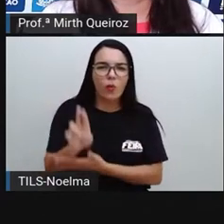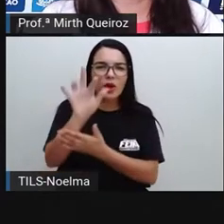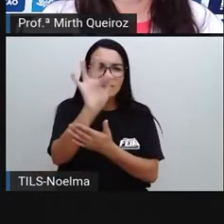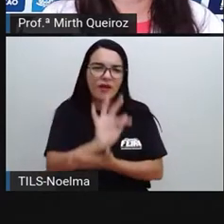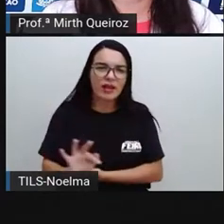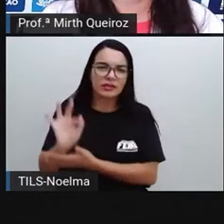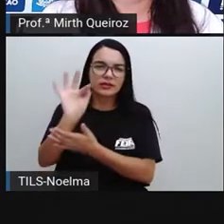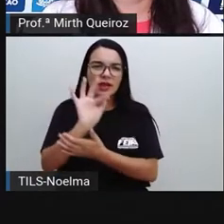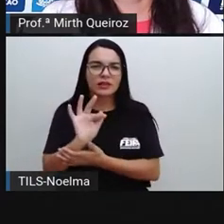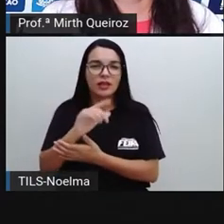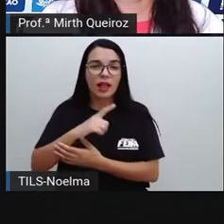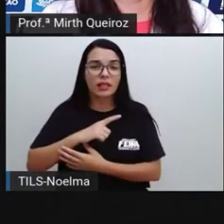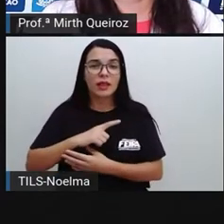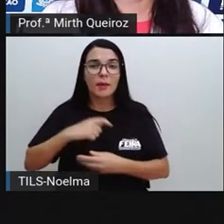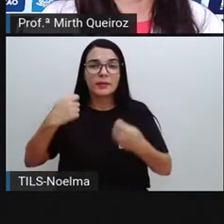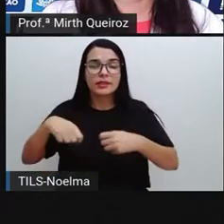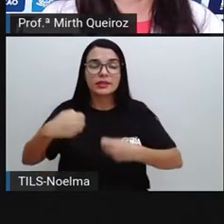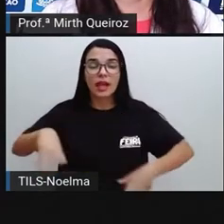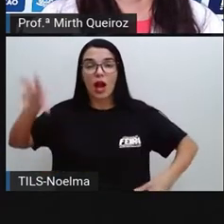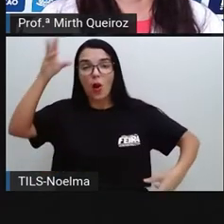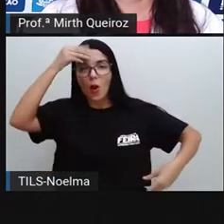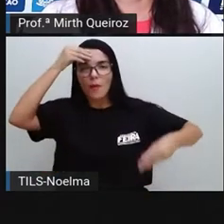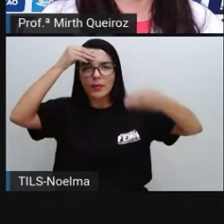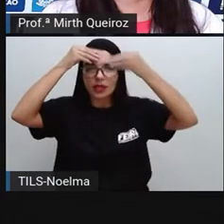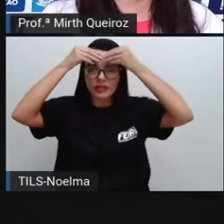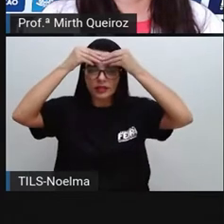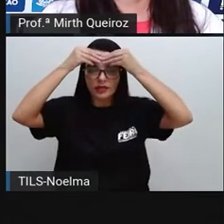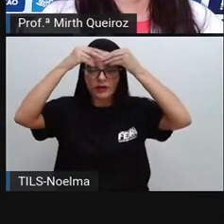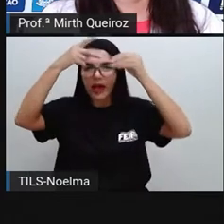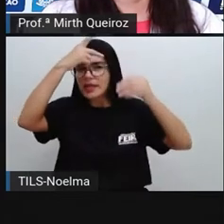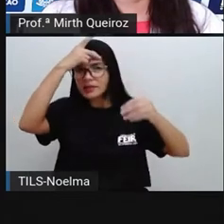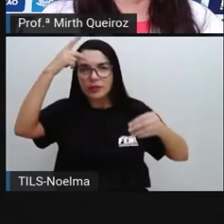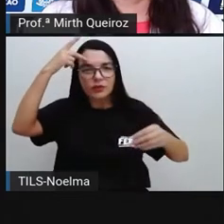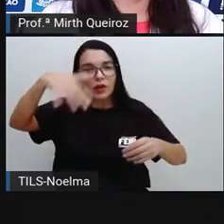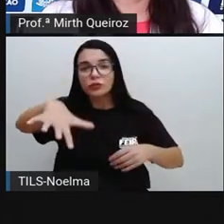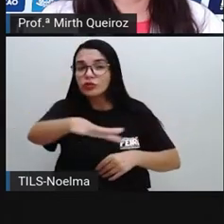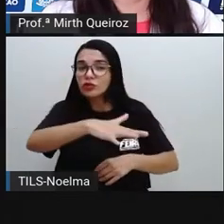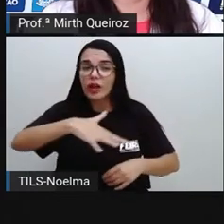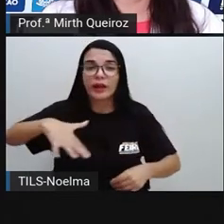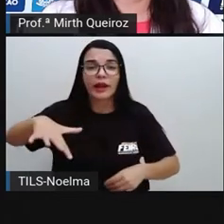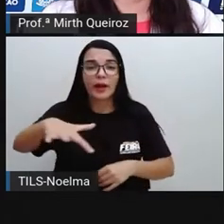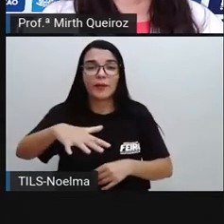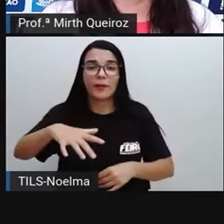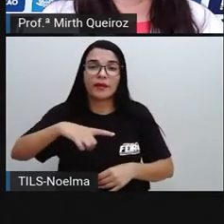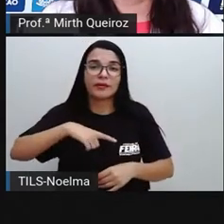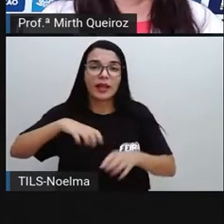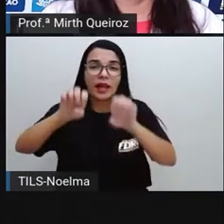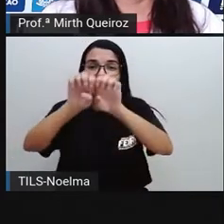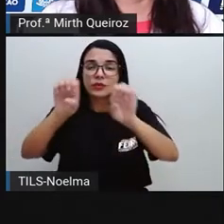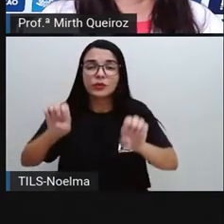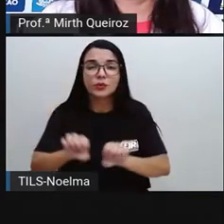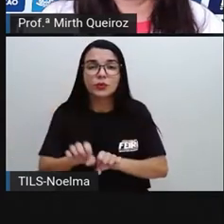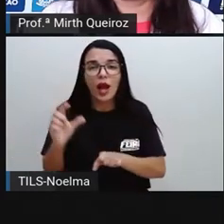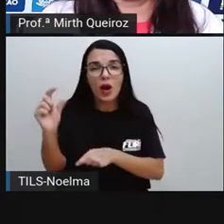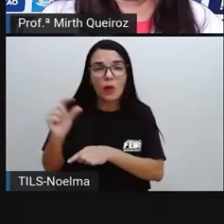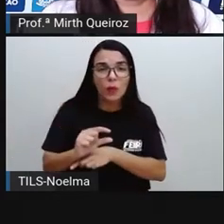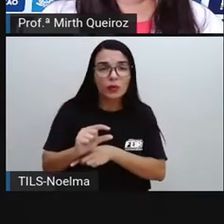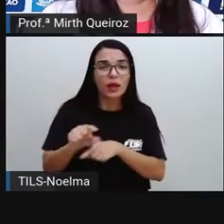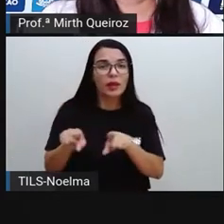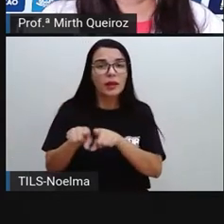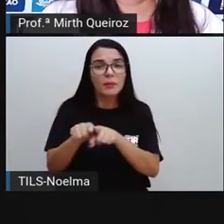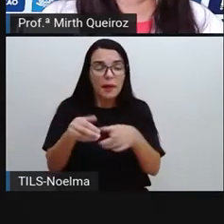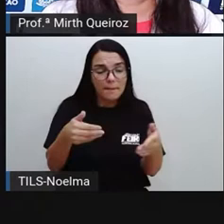público, em geral, cuja estrutura seja curta e próxima ao leitor. Ou seja,